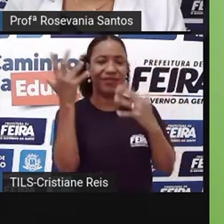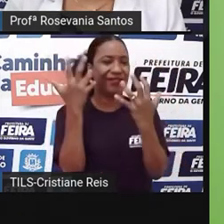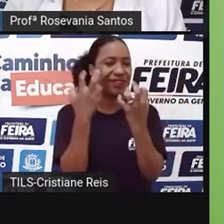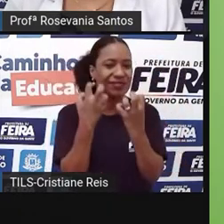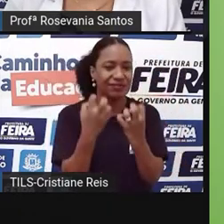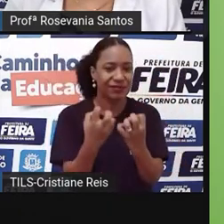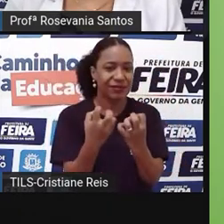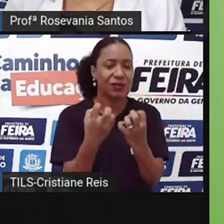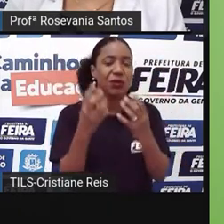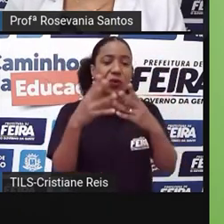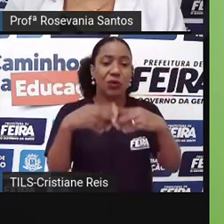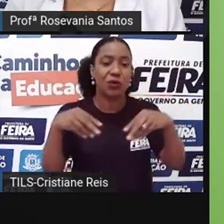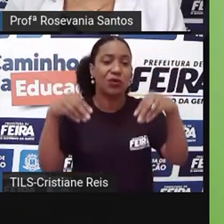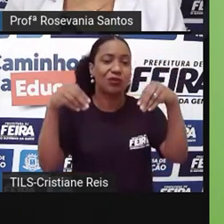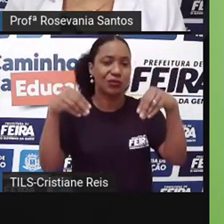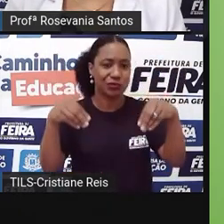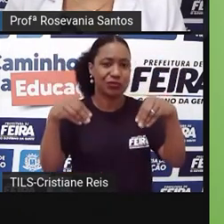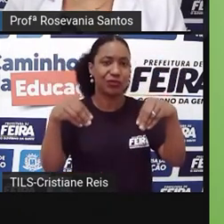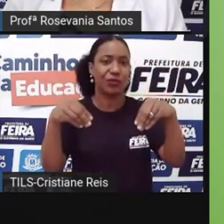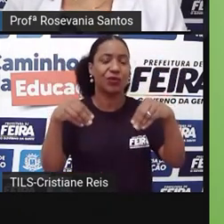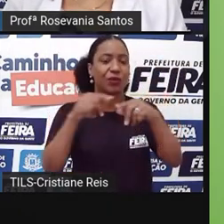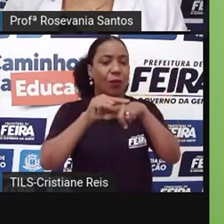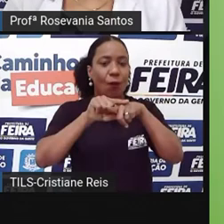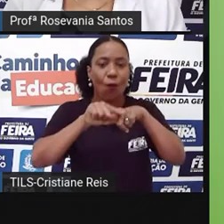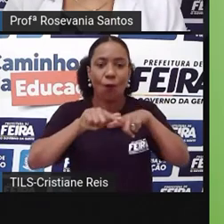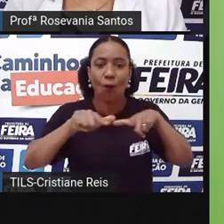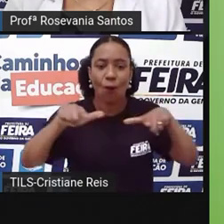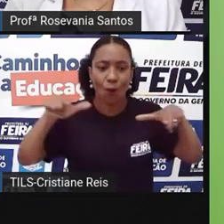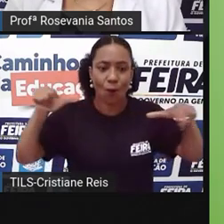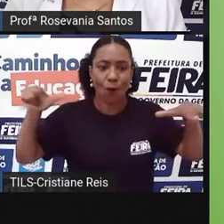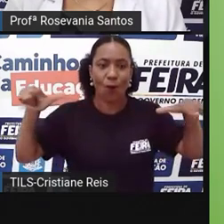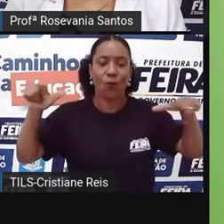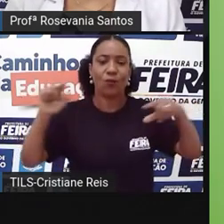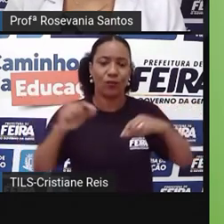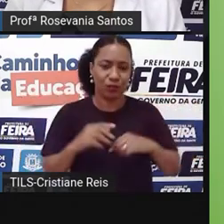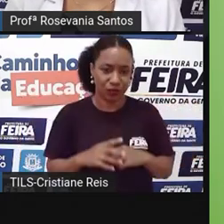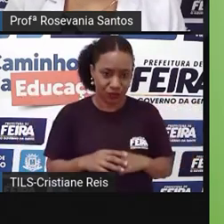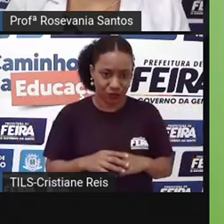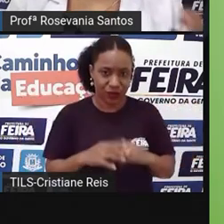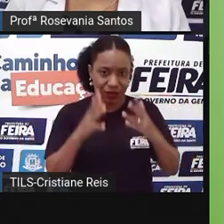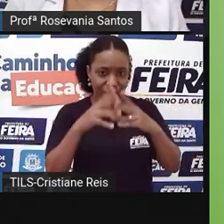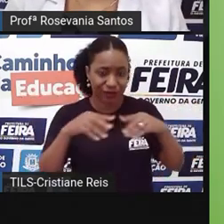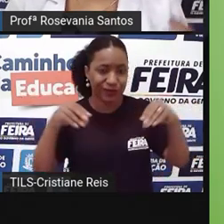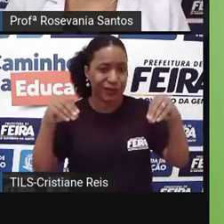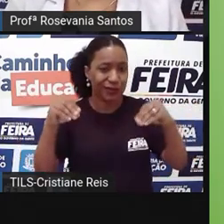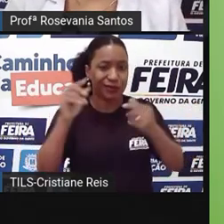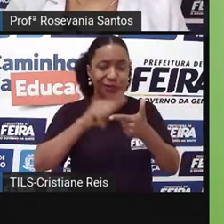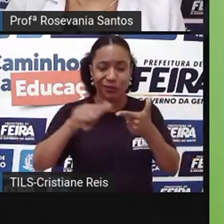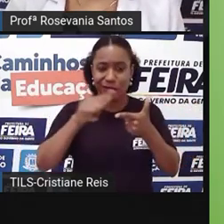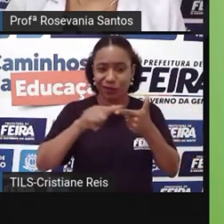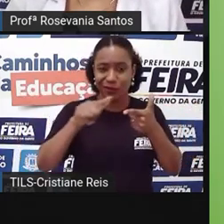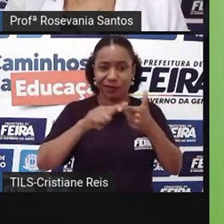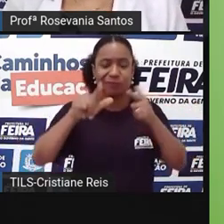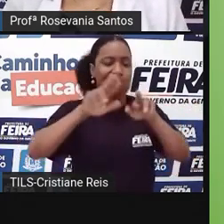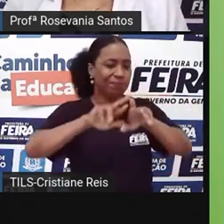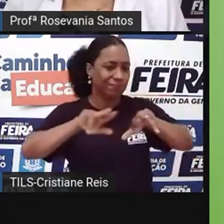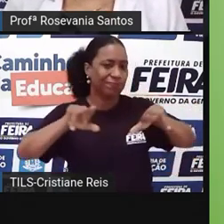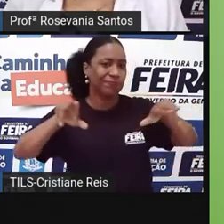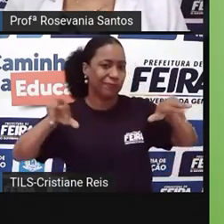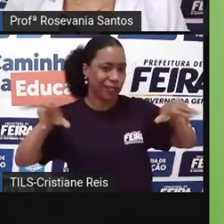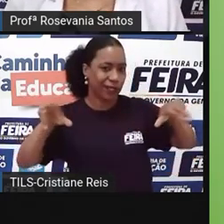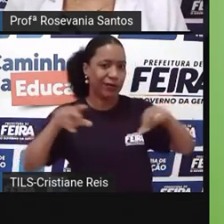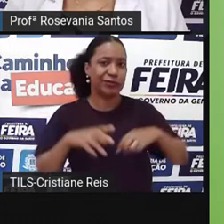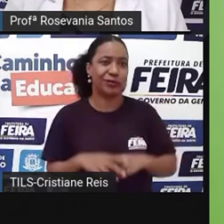desnudado e, como eu disse para vocês, ele é um solo que já passou por muitos processos de transformação, é